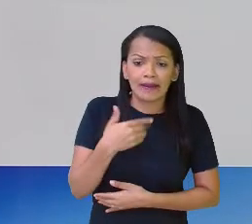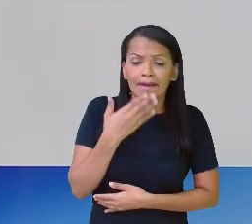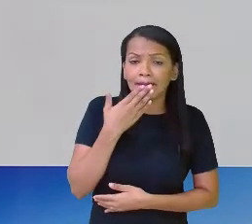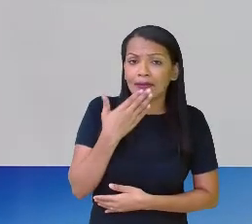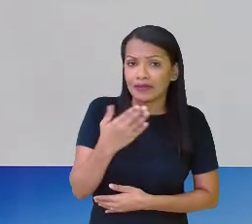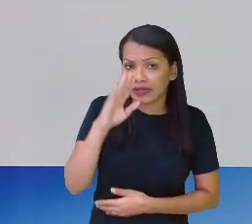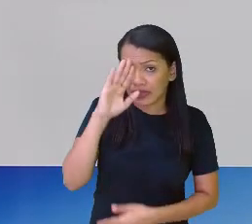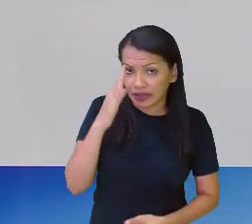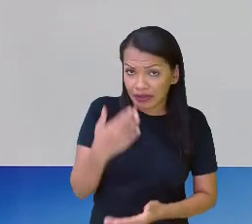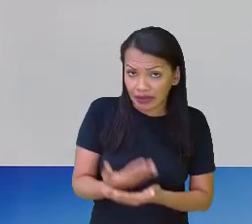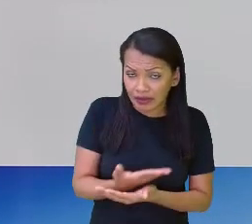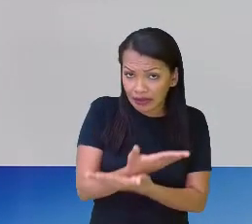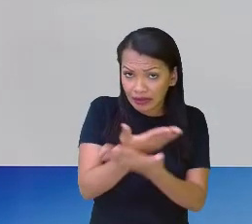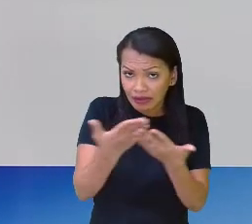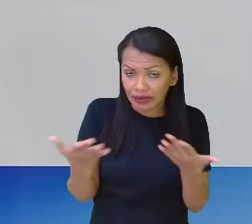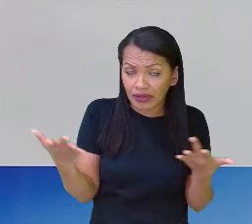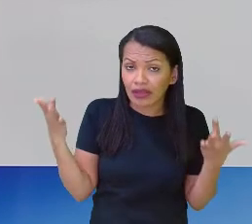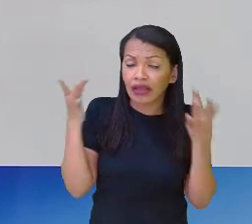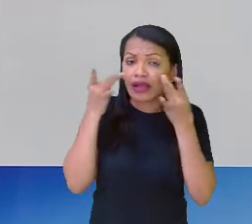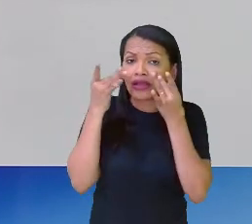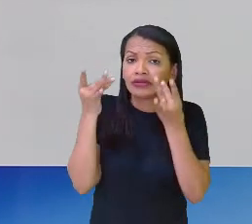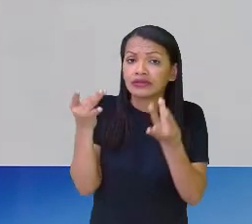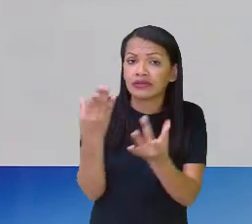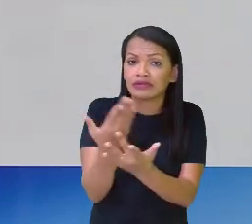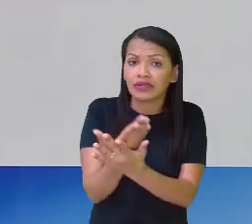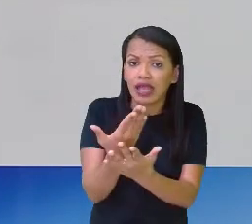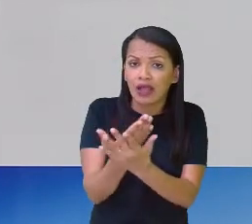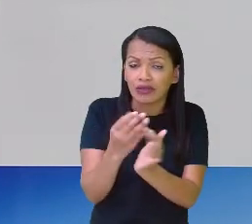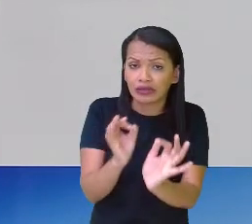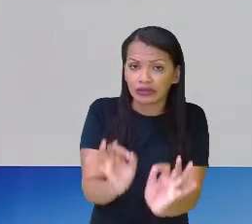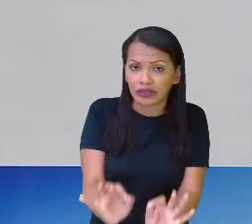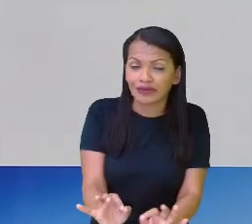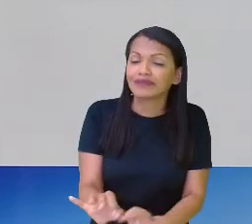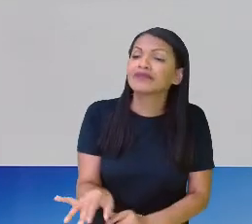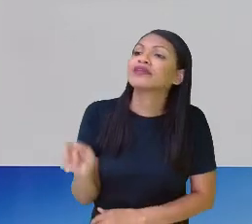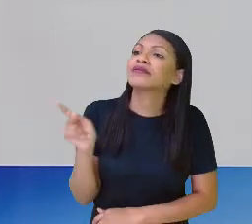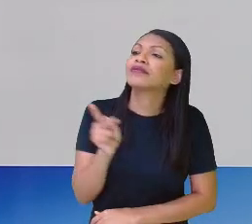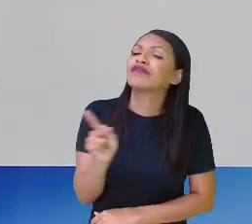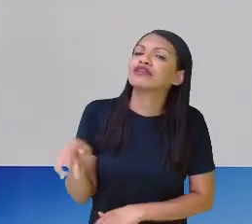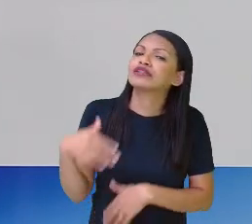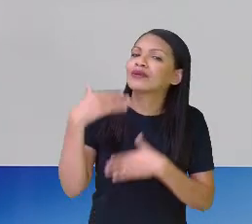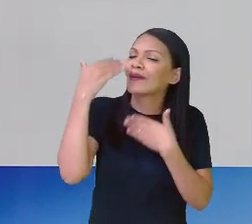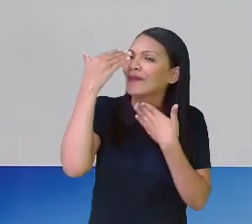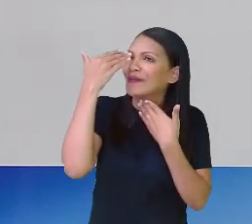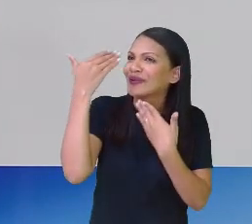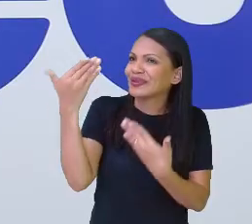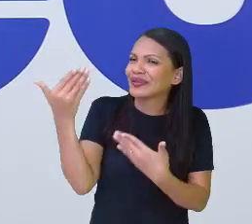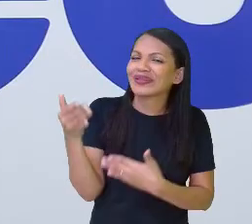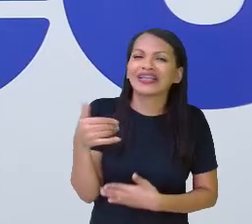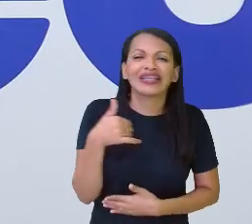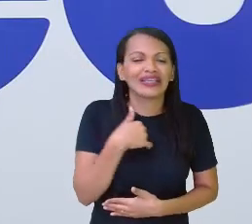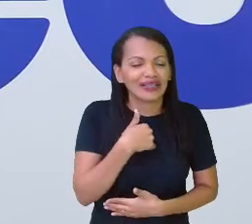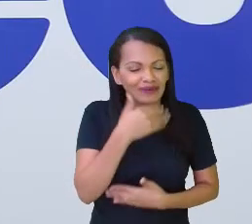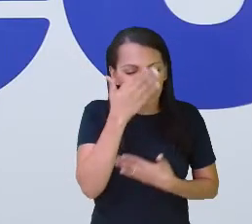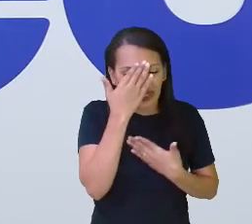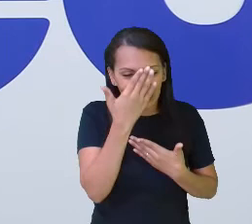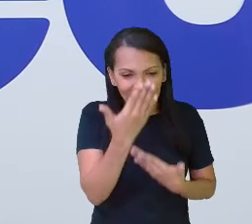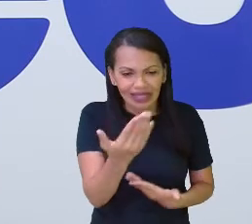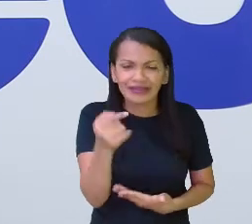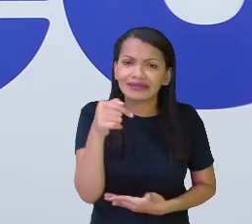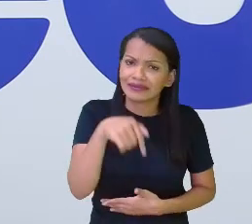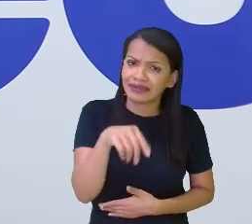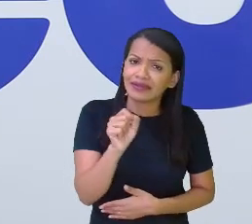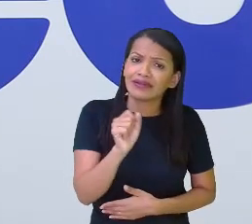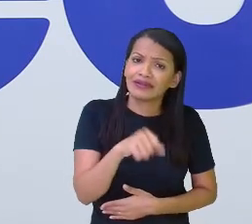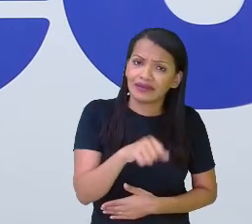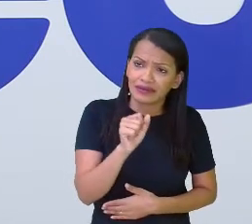acreditar que vocês estão prestando atenção na aula. E aí, professora, muito obrigada. Eu que agradeço. Eles estão aqui